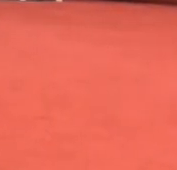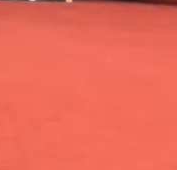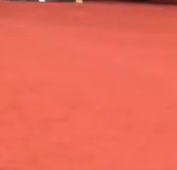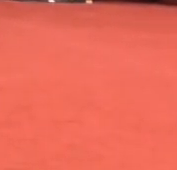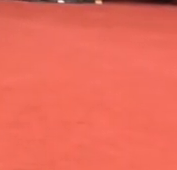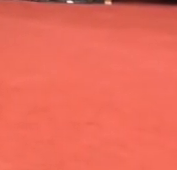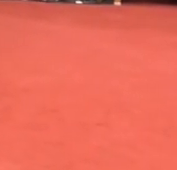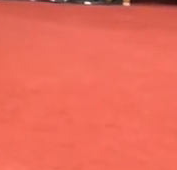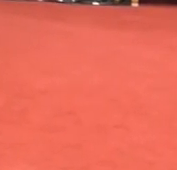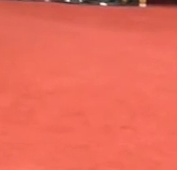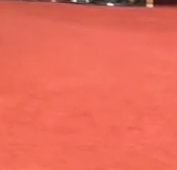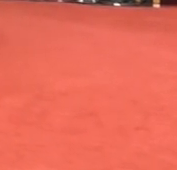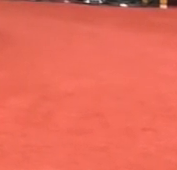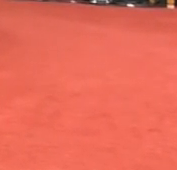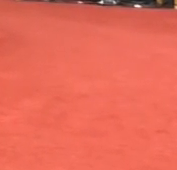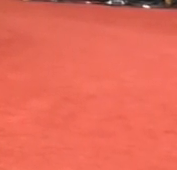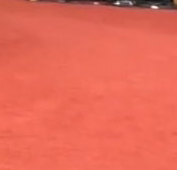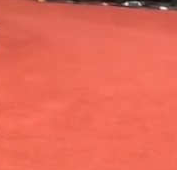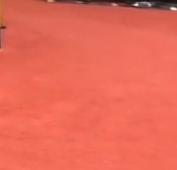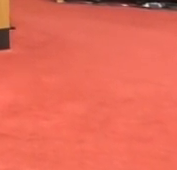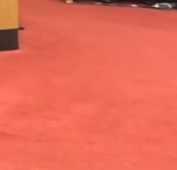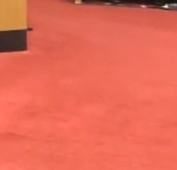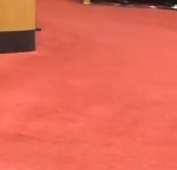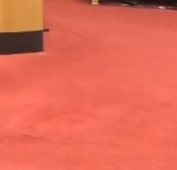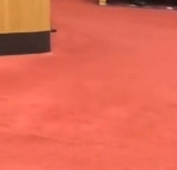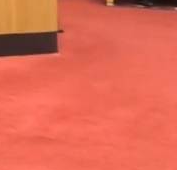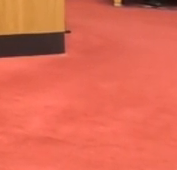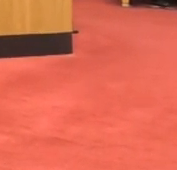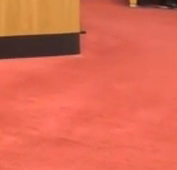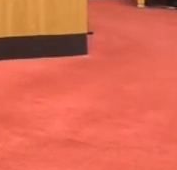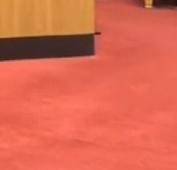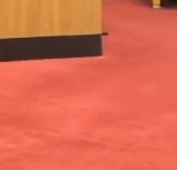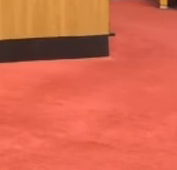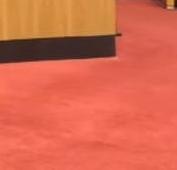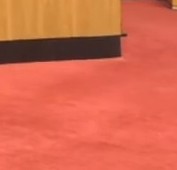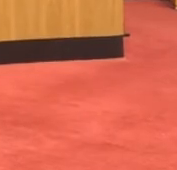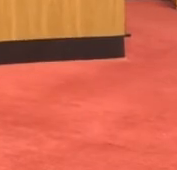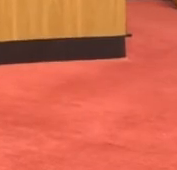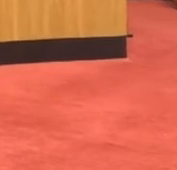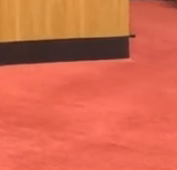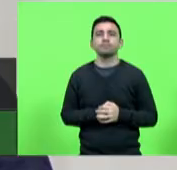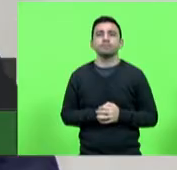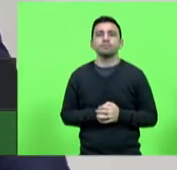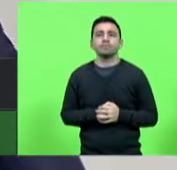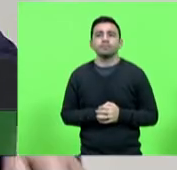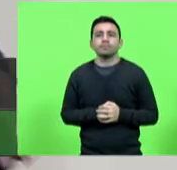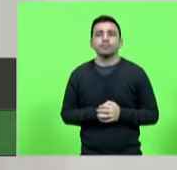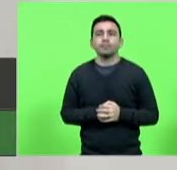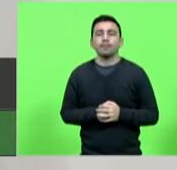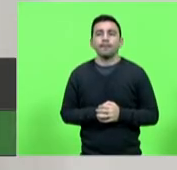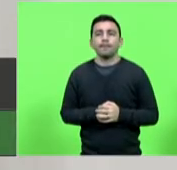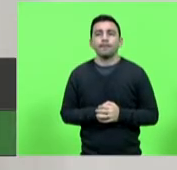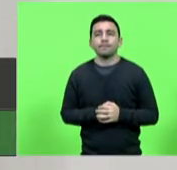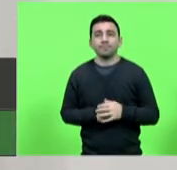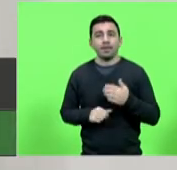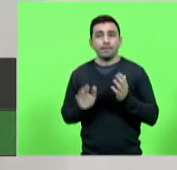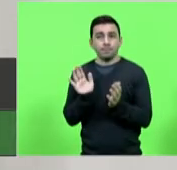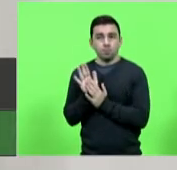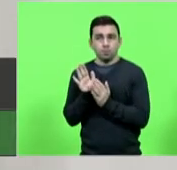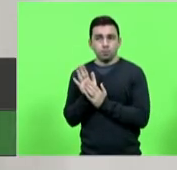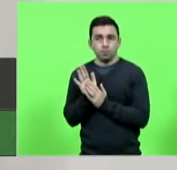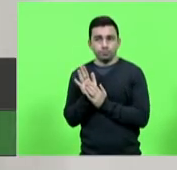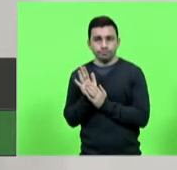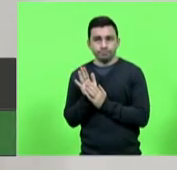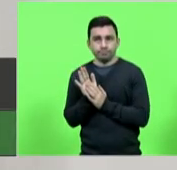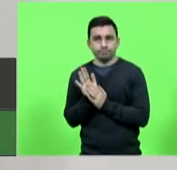Drevick propôs um amplo debate entre os deputados estaduais e o Fórum Parlamentar Catarinense. Eu proponho, deputada Marlene, que